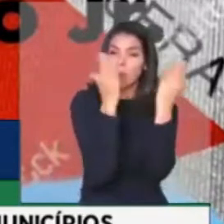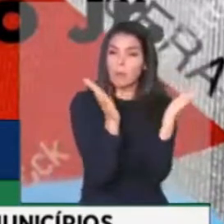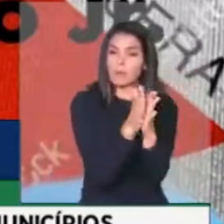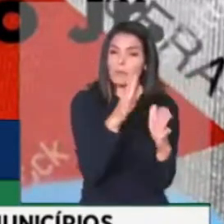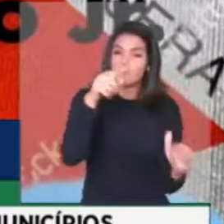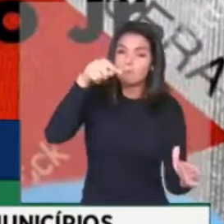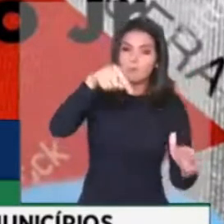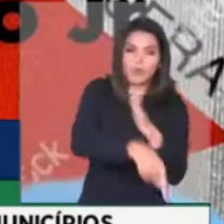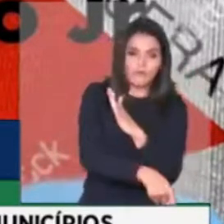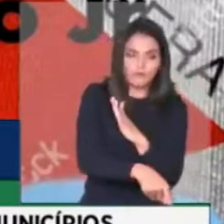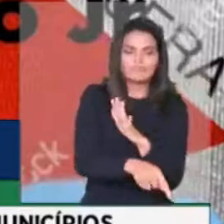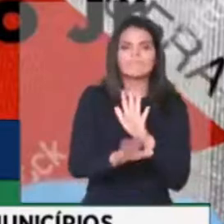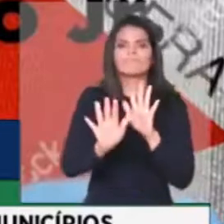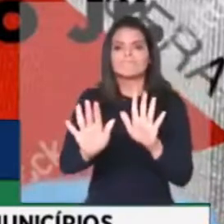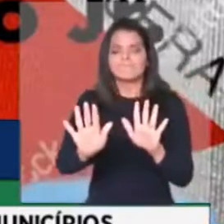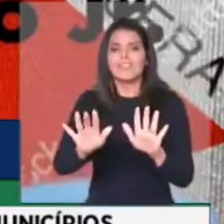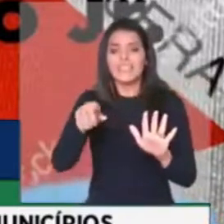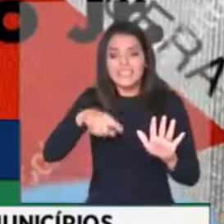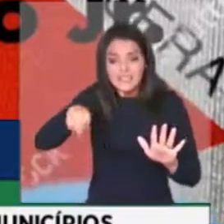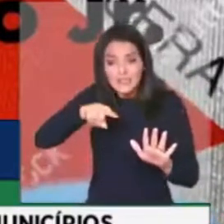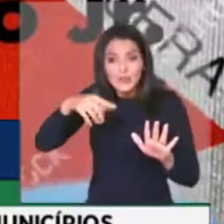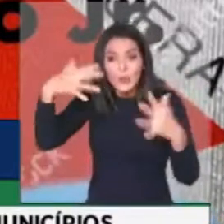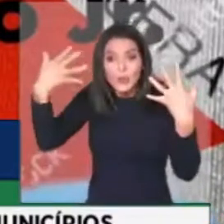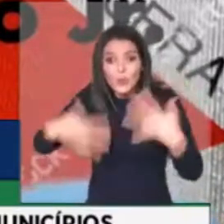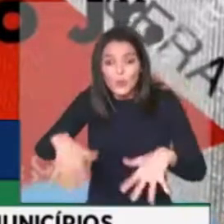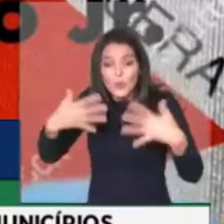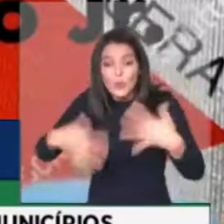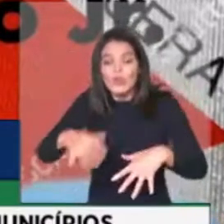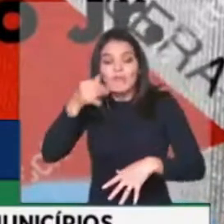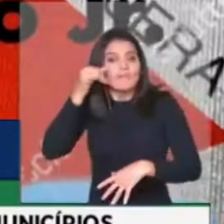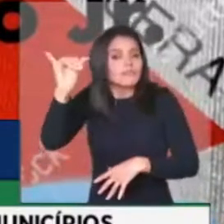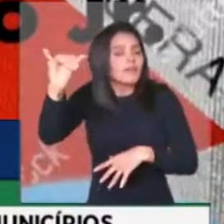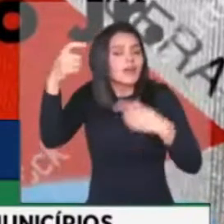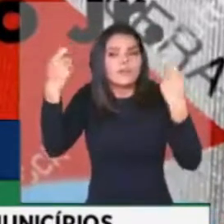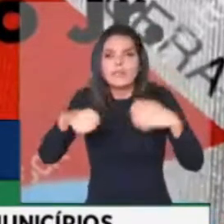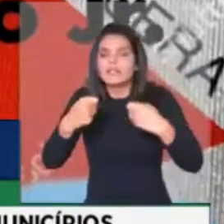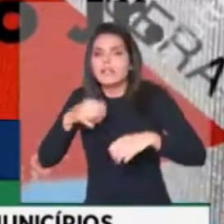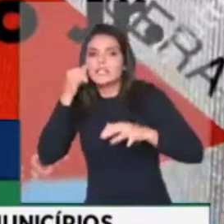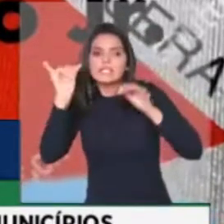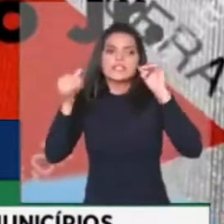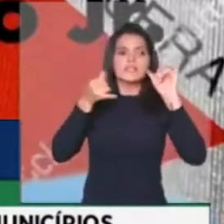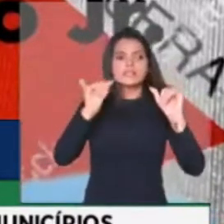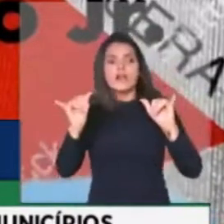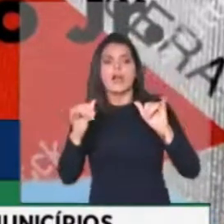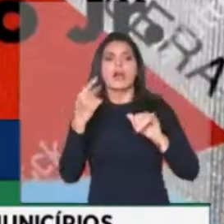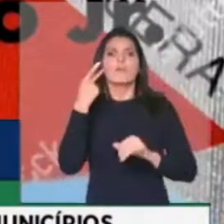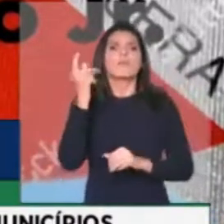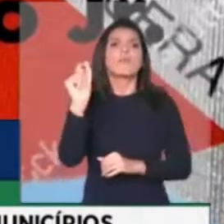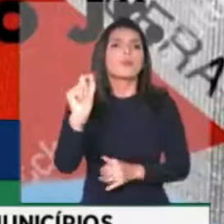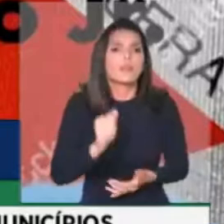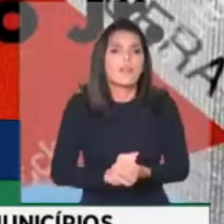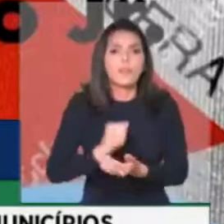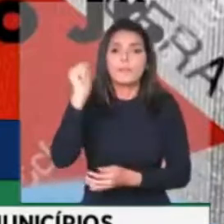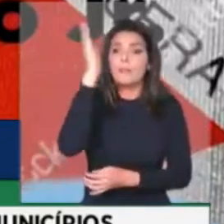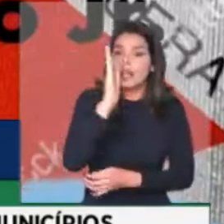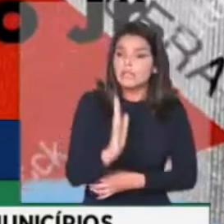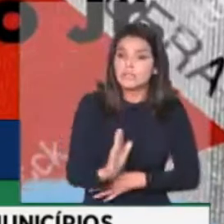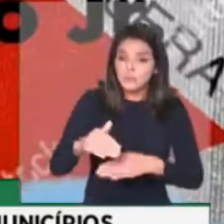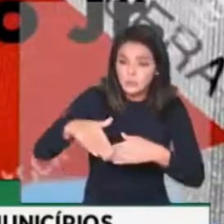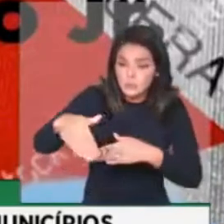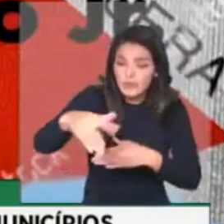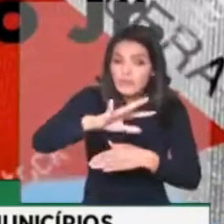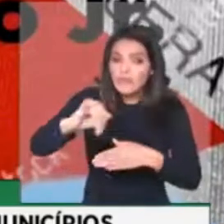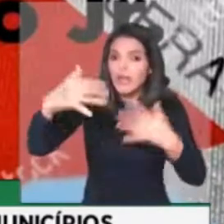que nós precisamos evitar a todo custo, senhor presidente, para que o nosso país não possa entrar num cenário sem